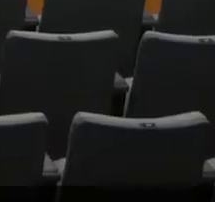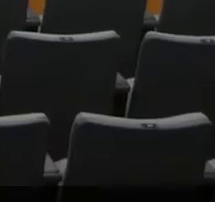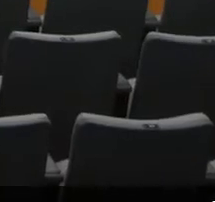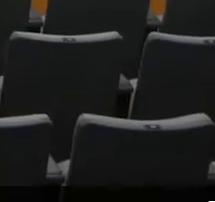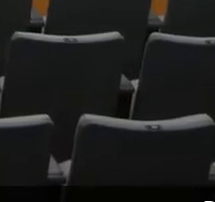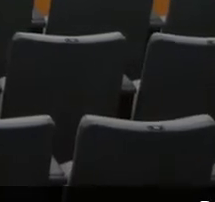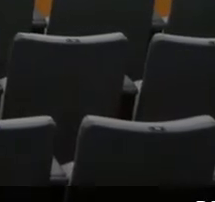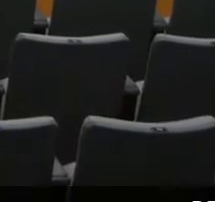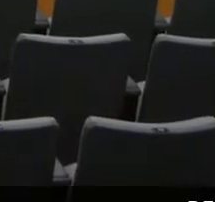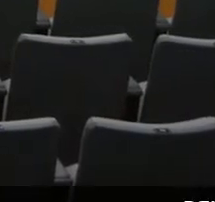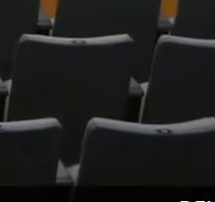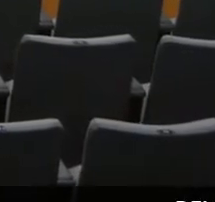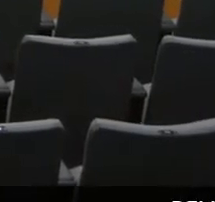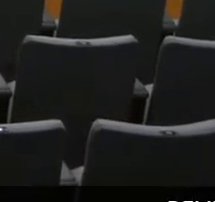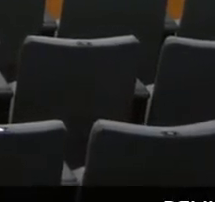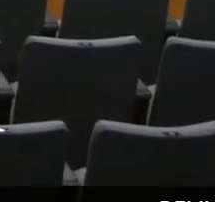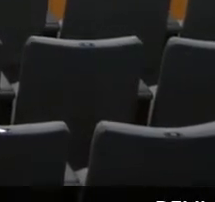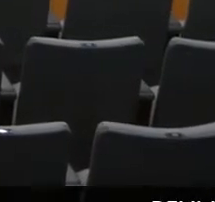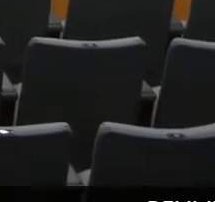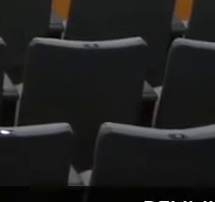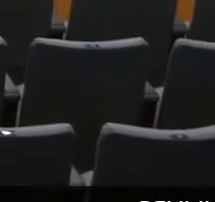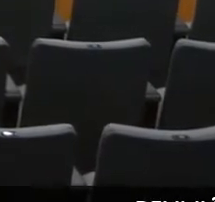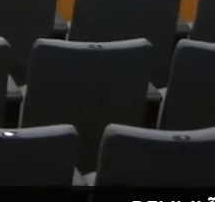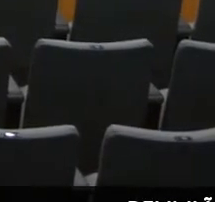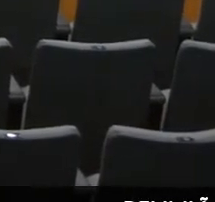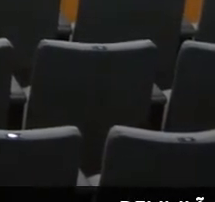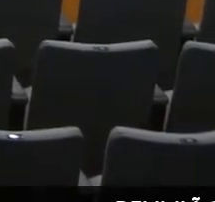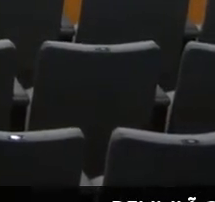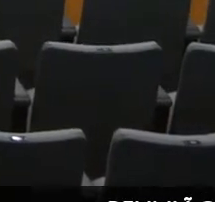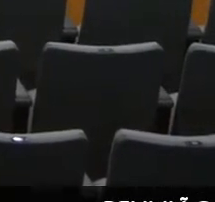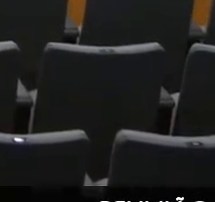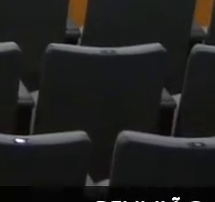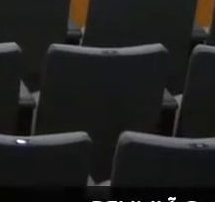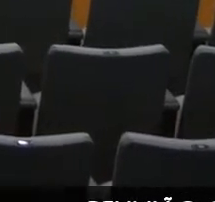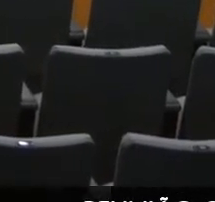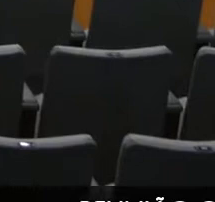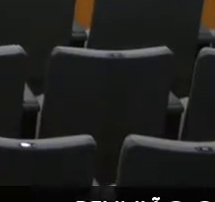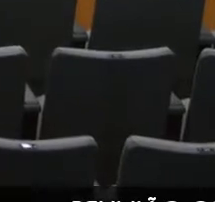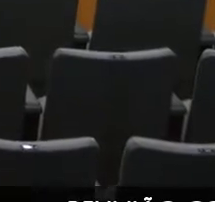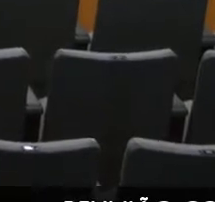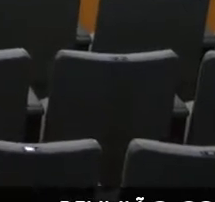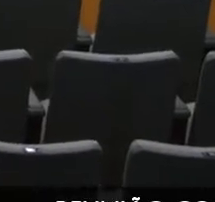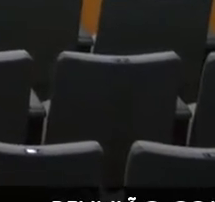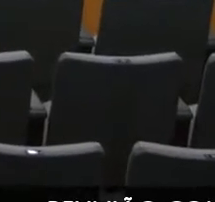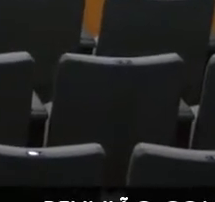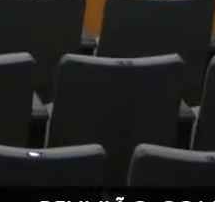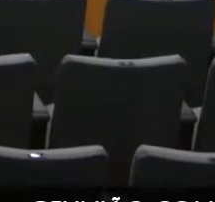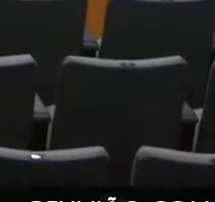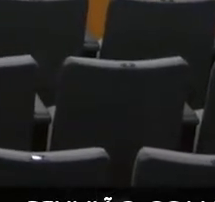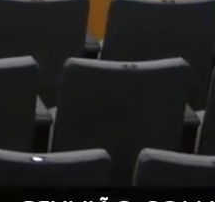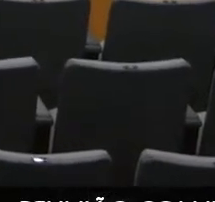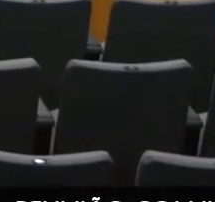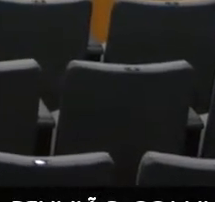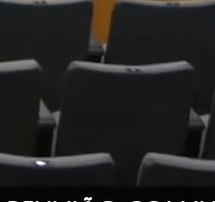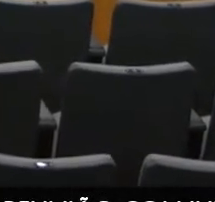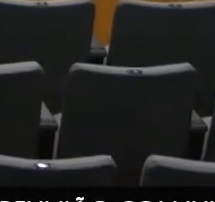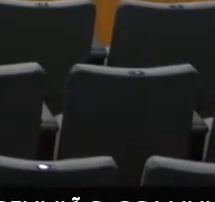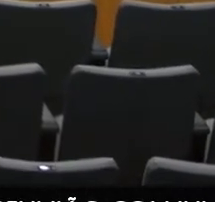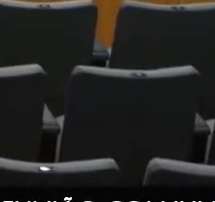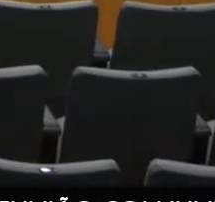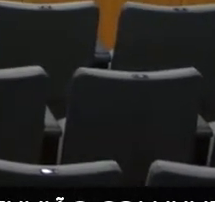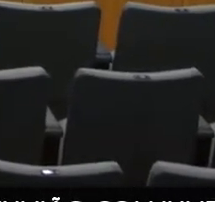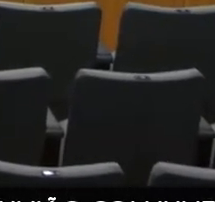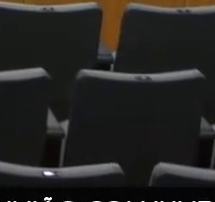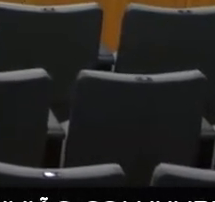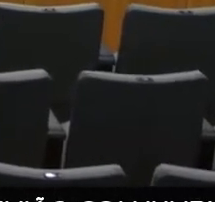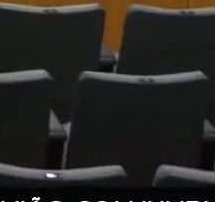que sempre disse isso para você. Seu guarda-chuva é muito grande. Então, tem que ter uma capacidade muito forte de